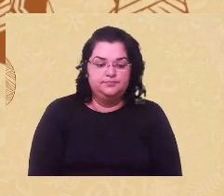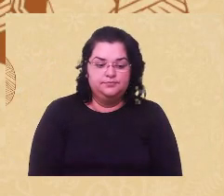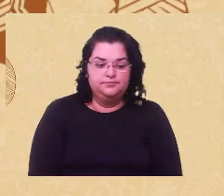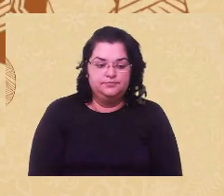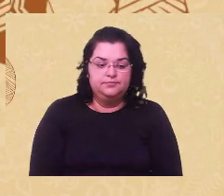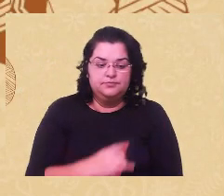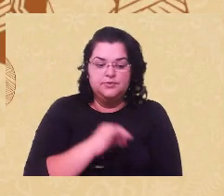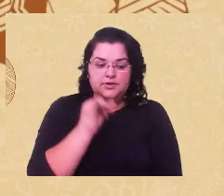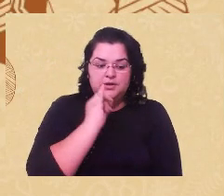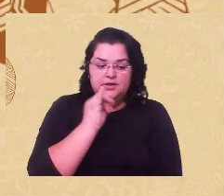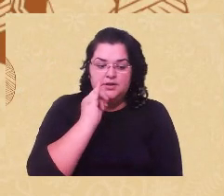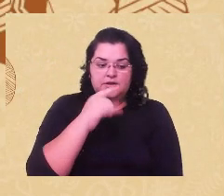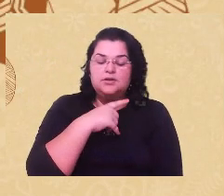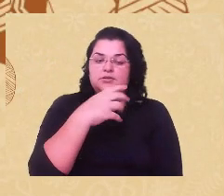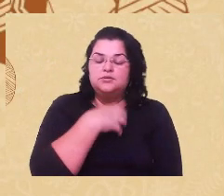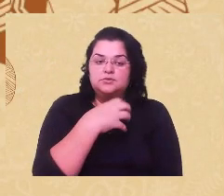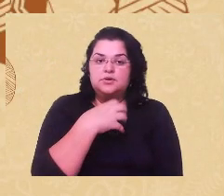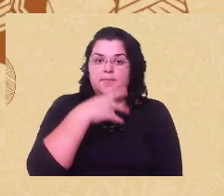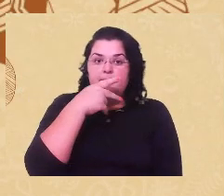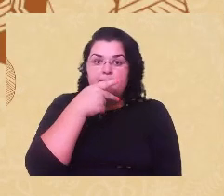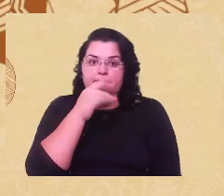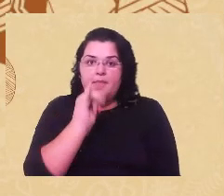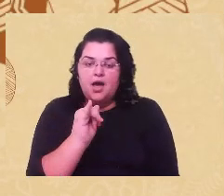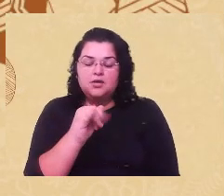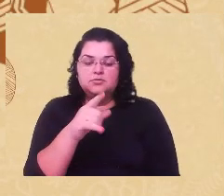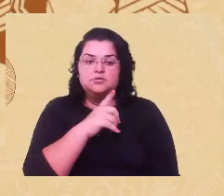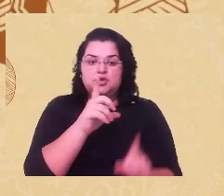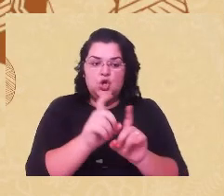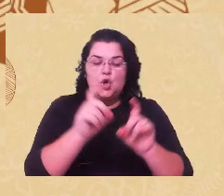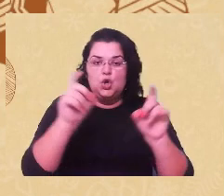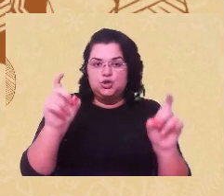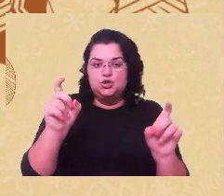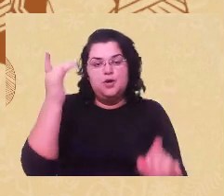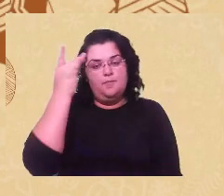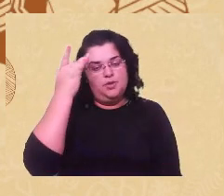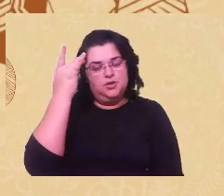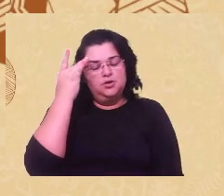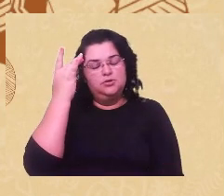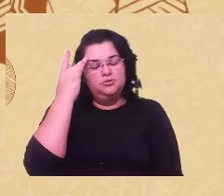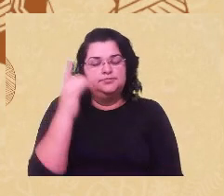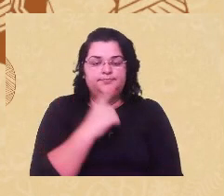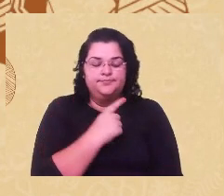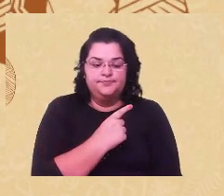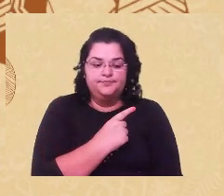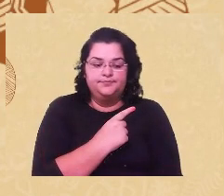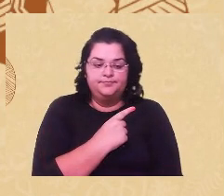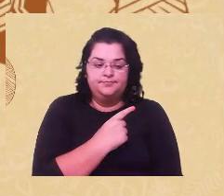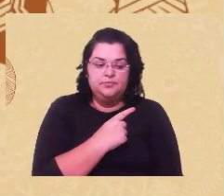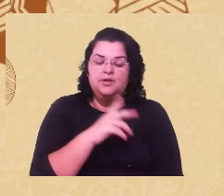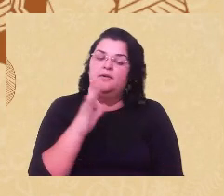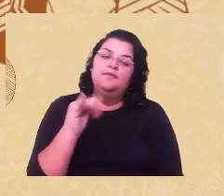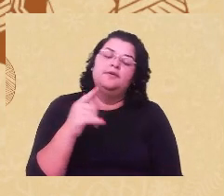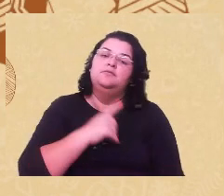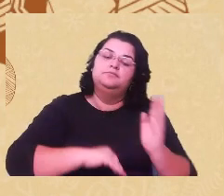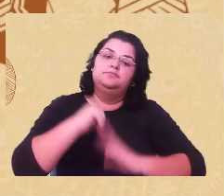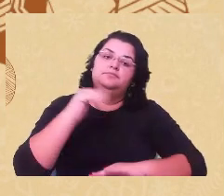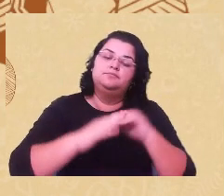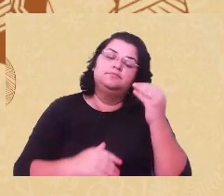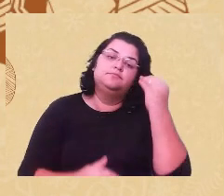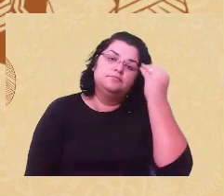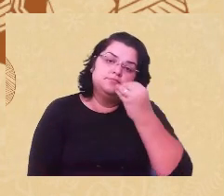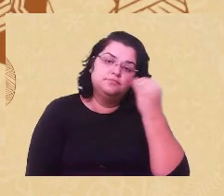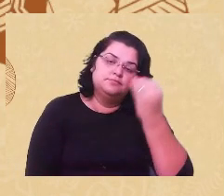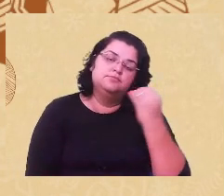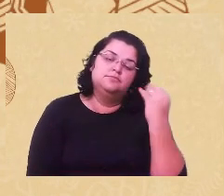o sujeito considerado o pai da ginecologia moderna, o Simmes, né? Ele vai fazer as suas experimentações